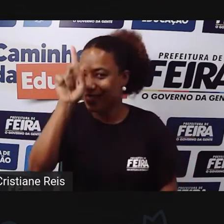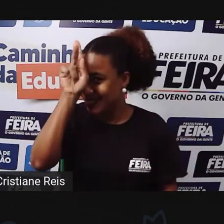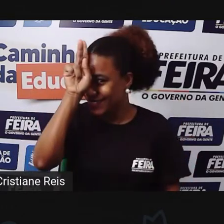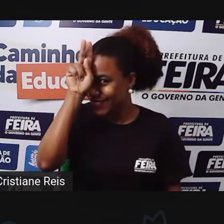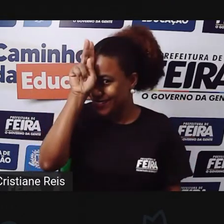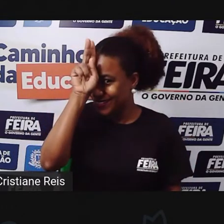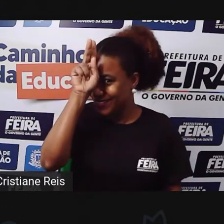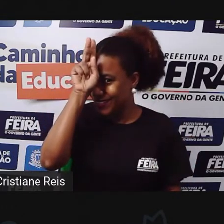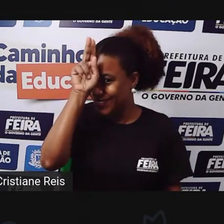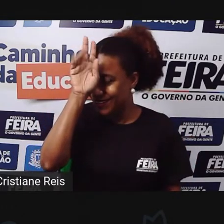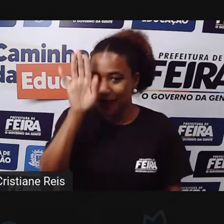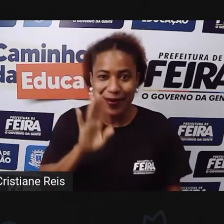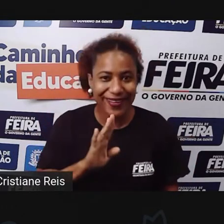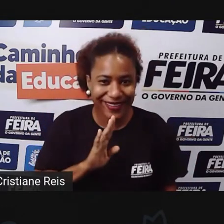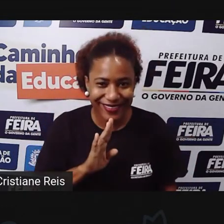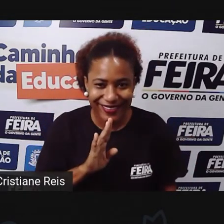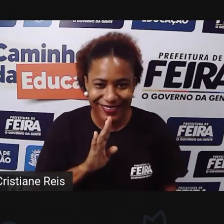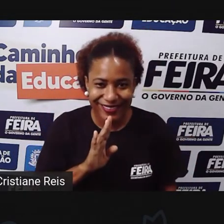dona baratinha?